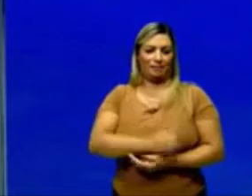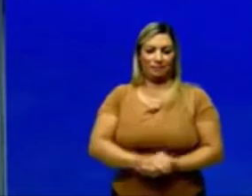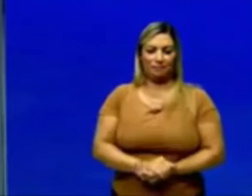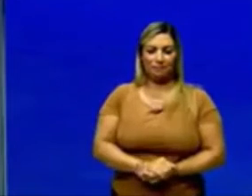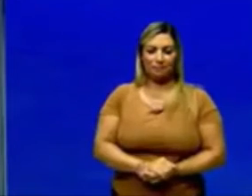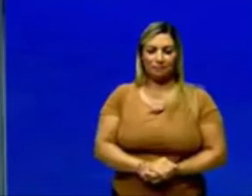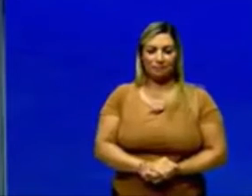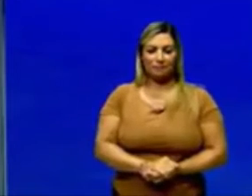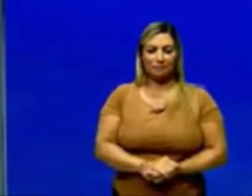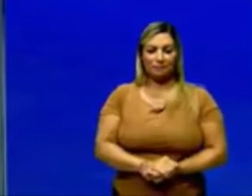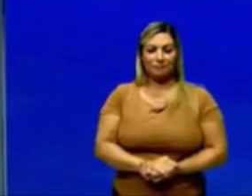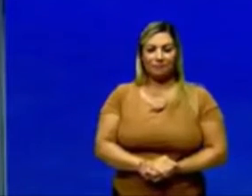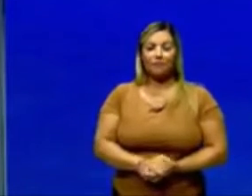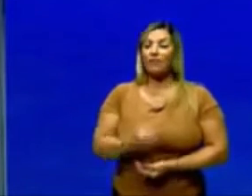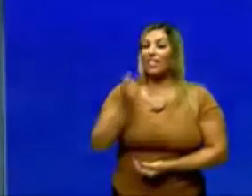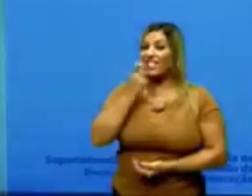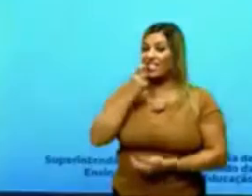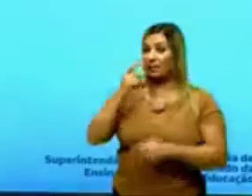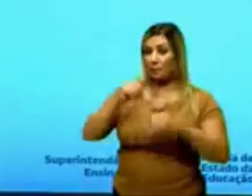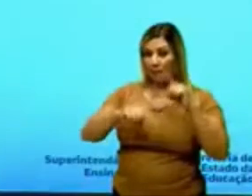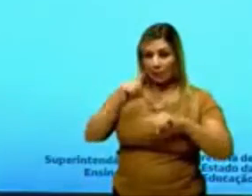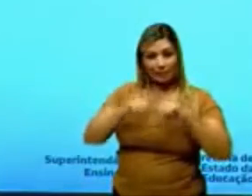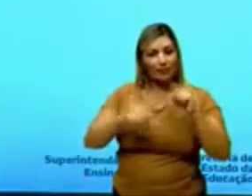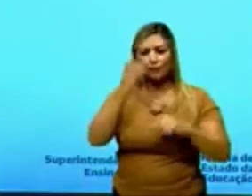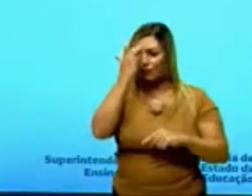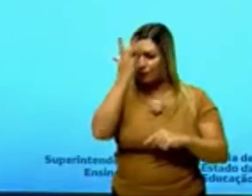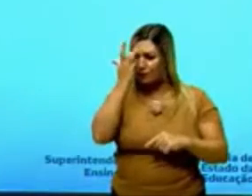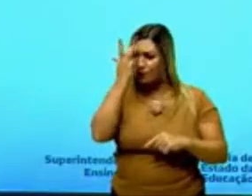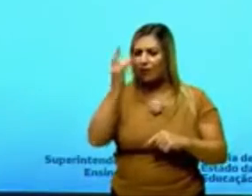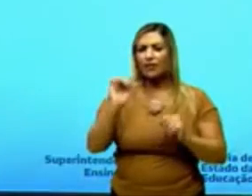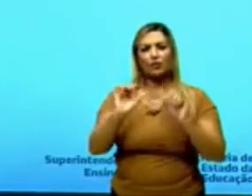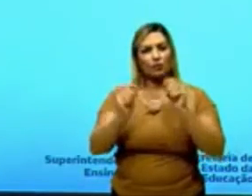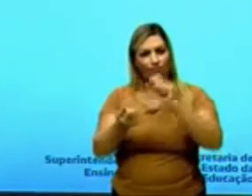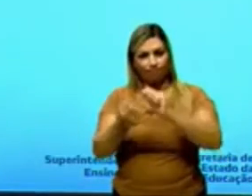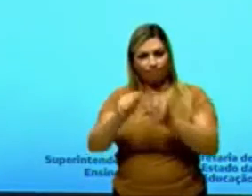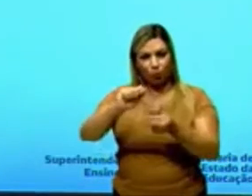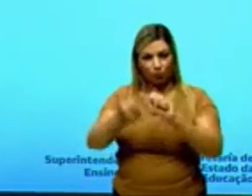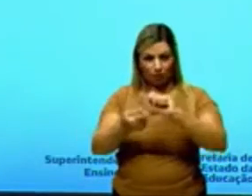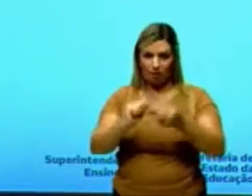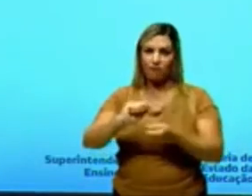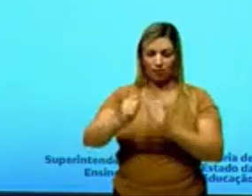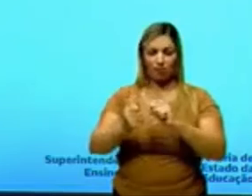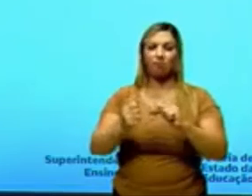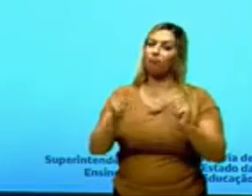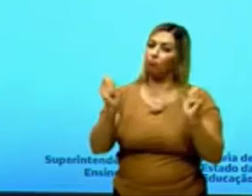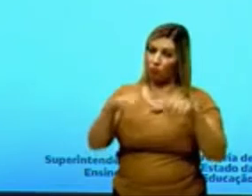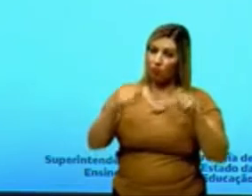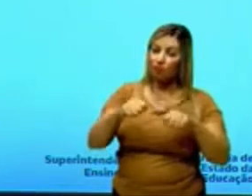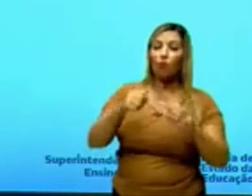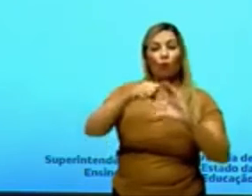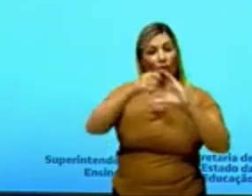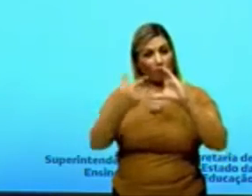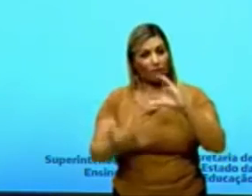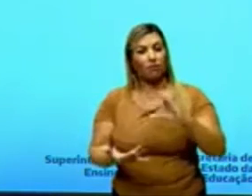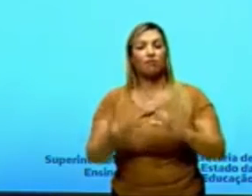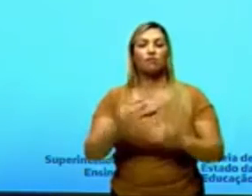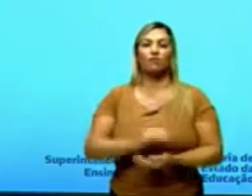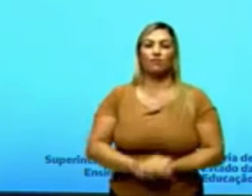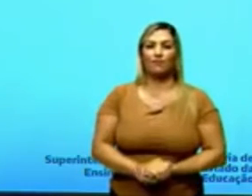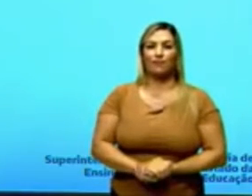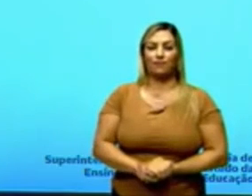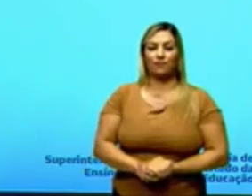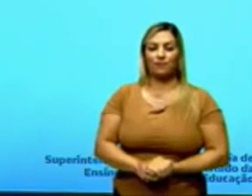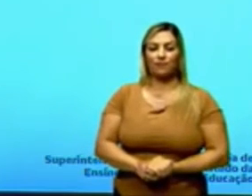os plásticos são materiais facilmente moldáveis, né, é uma das suas características. Outra coisa, são